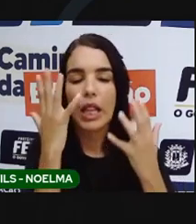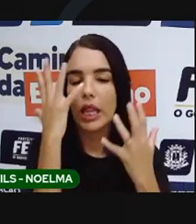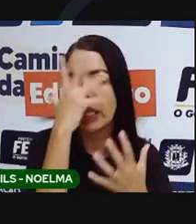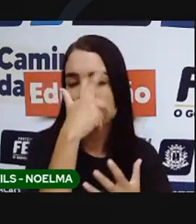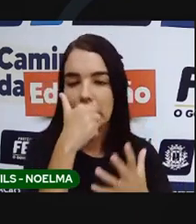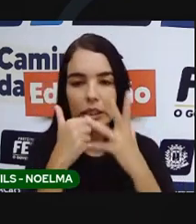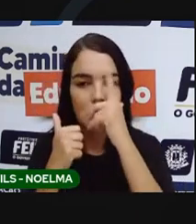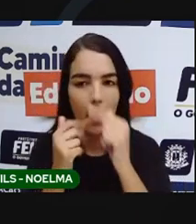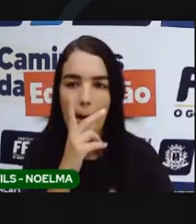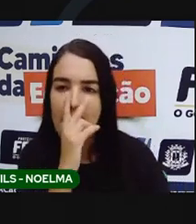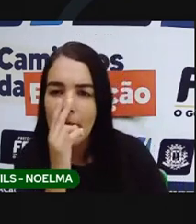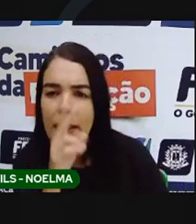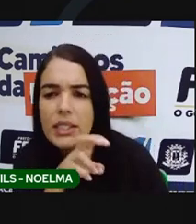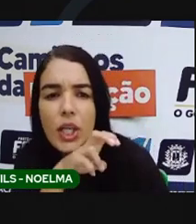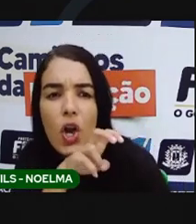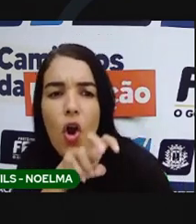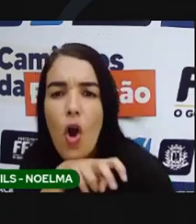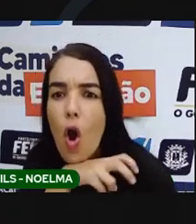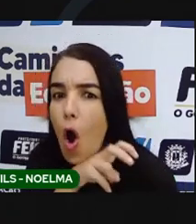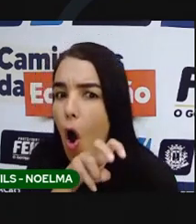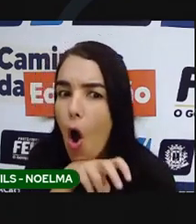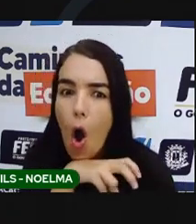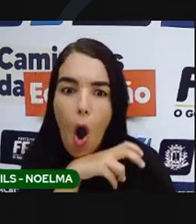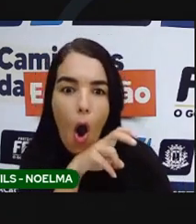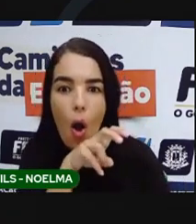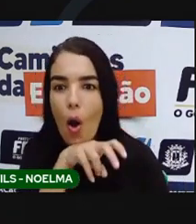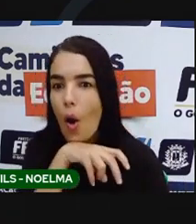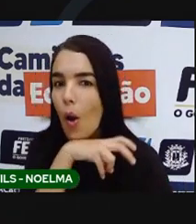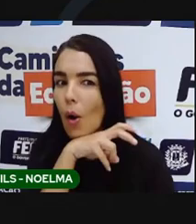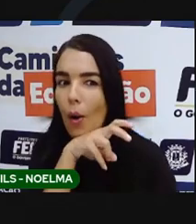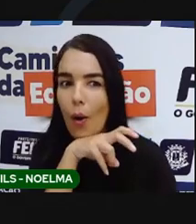ou é um cipó? Não põe a mão, Eu não põe a mão.